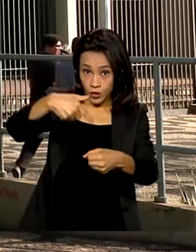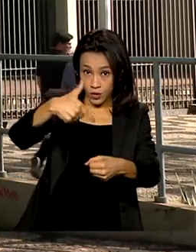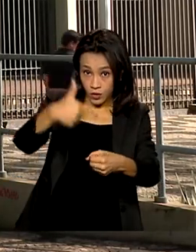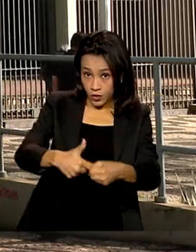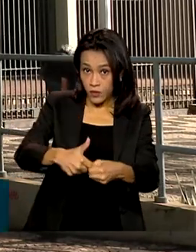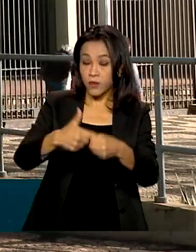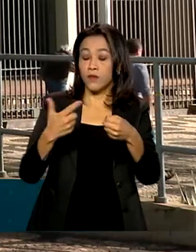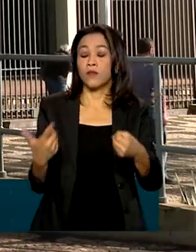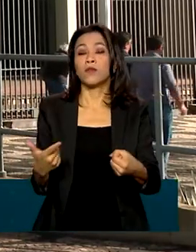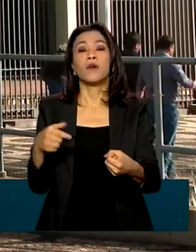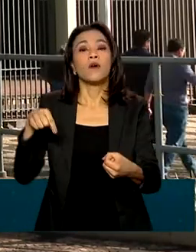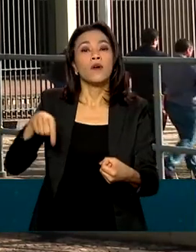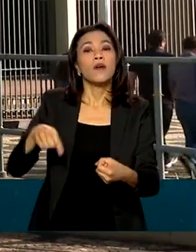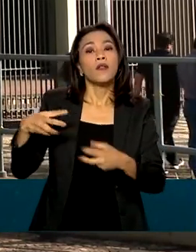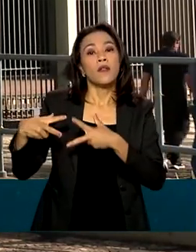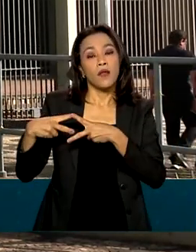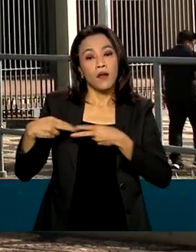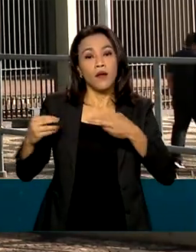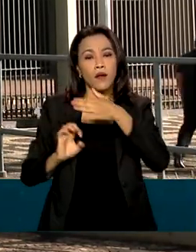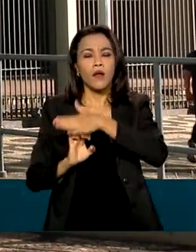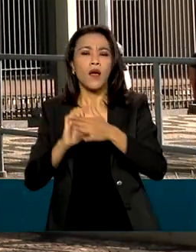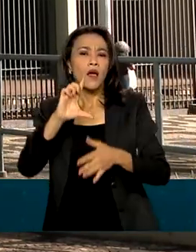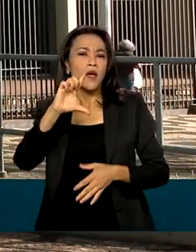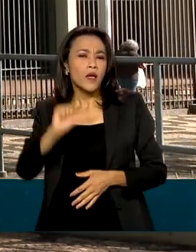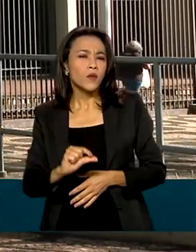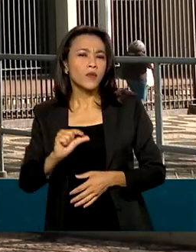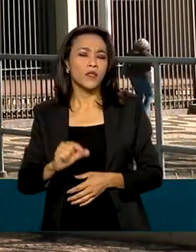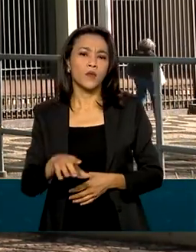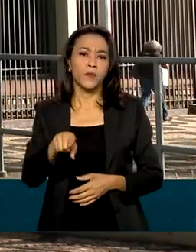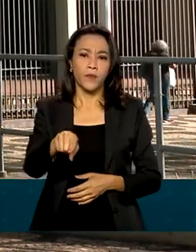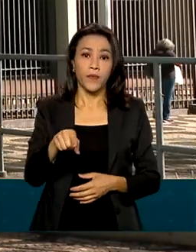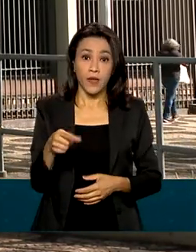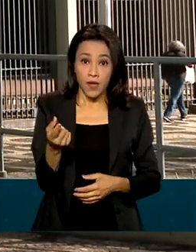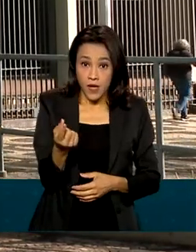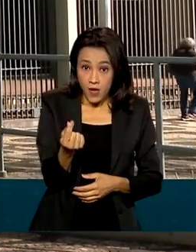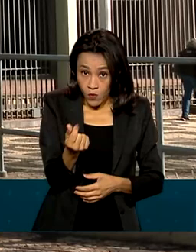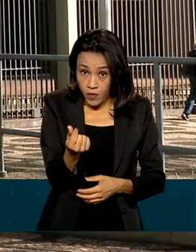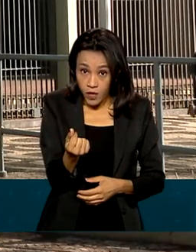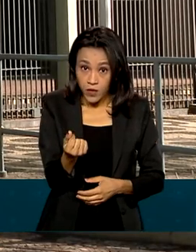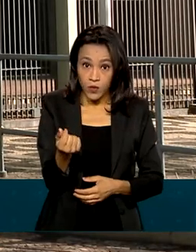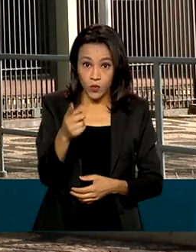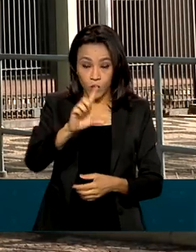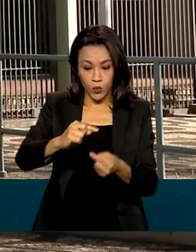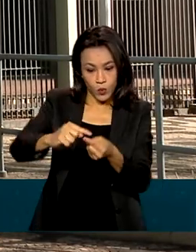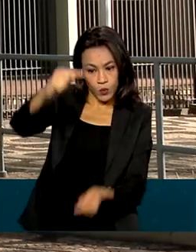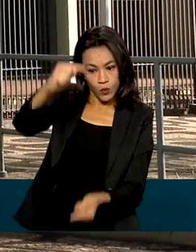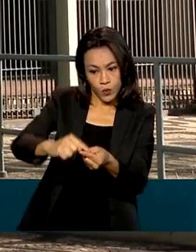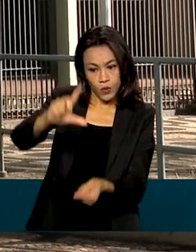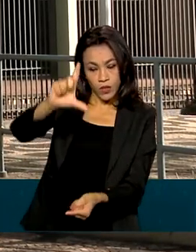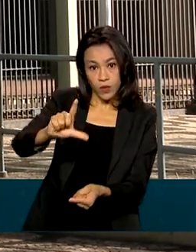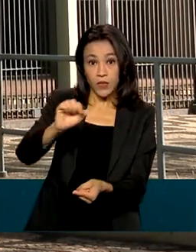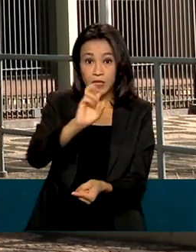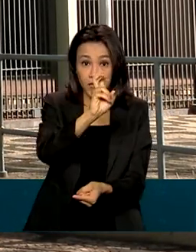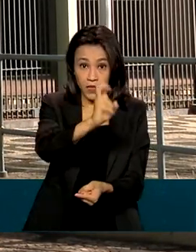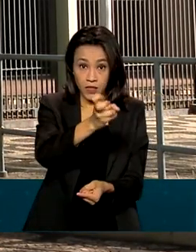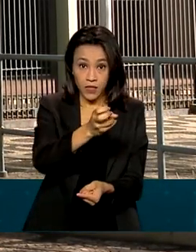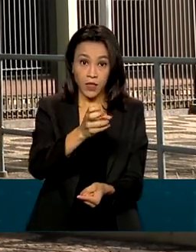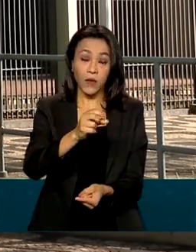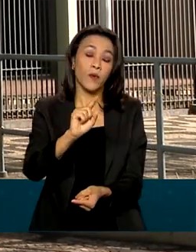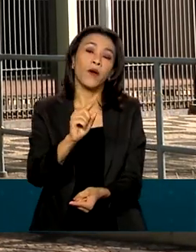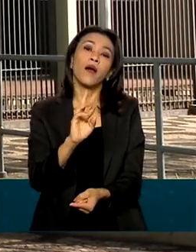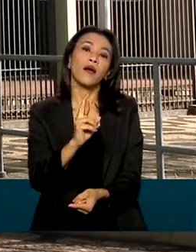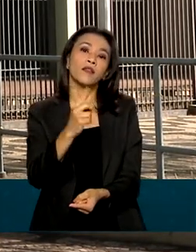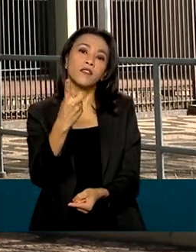A companhia anunciou uma redução de 5,78%. Com isso, o preço do litro do diesel passou de R$ 5,19